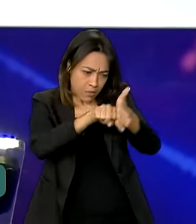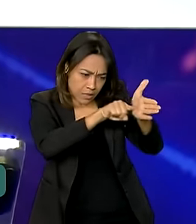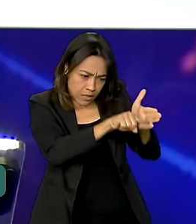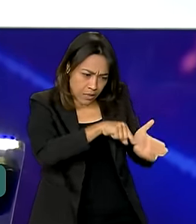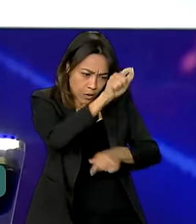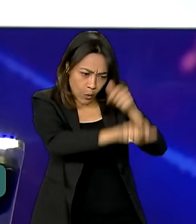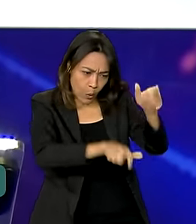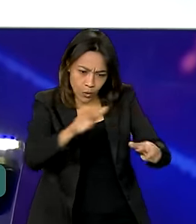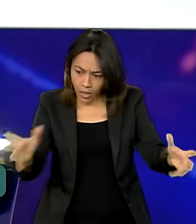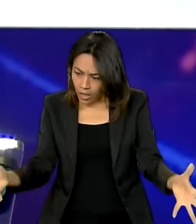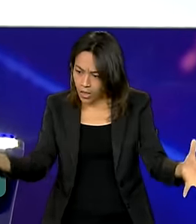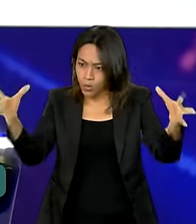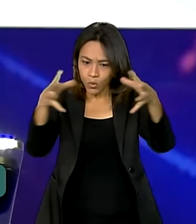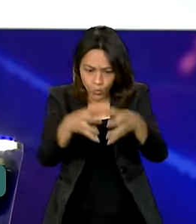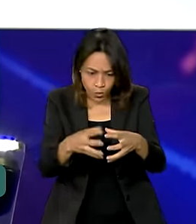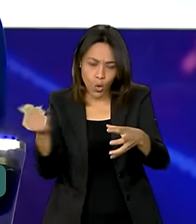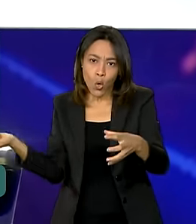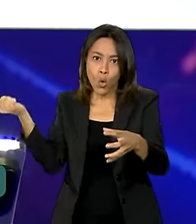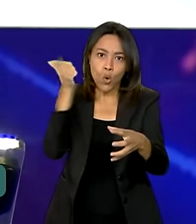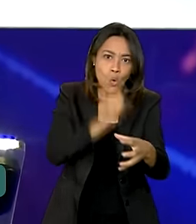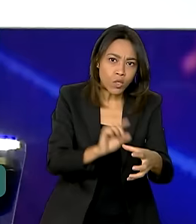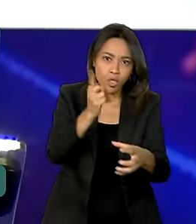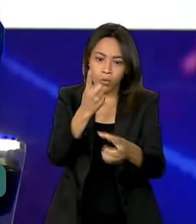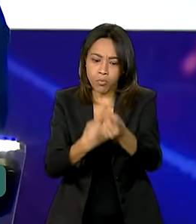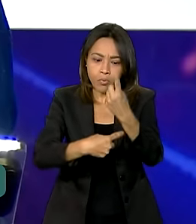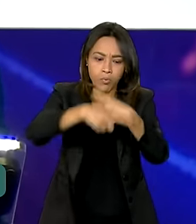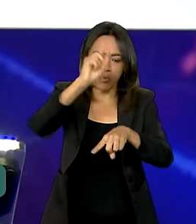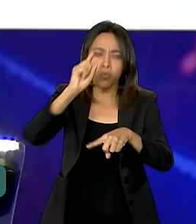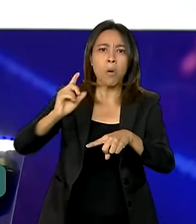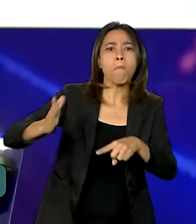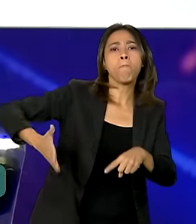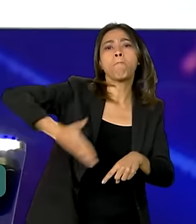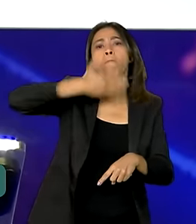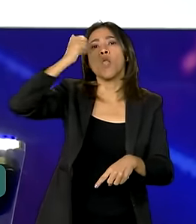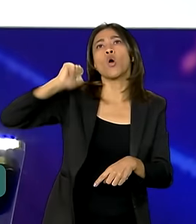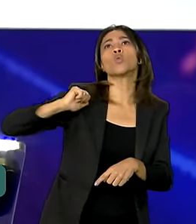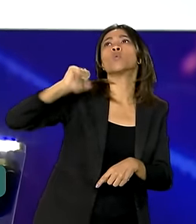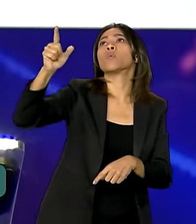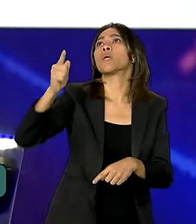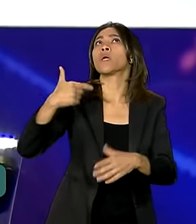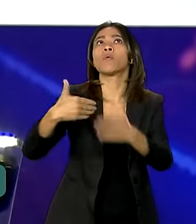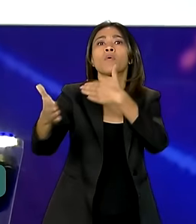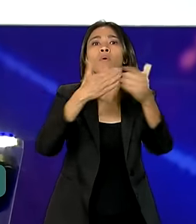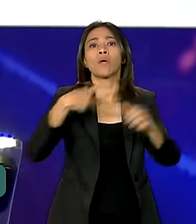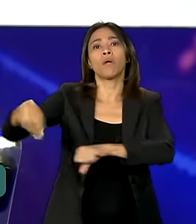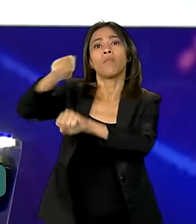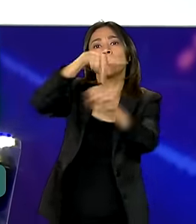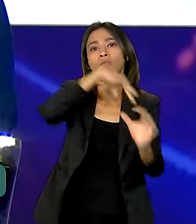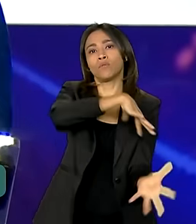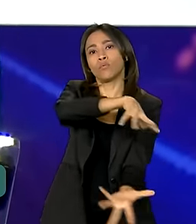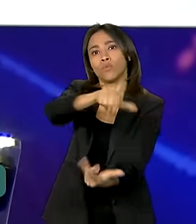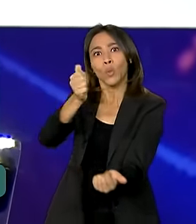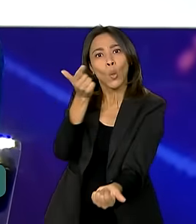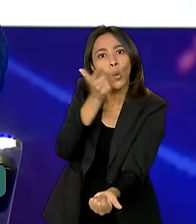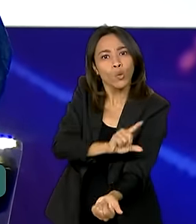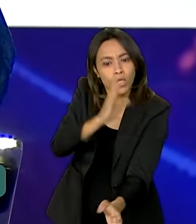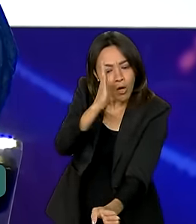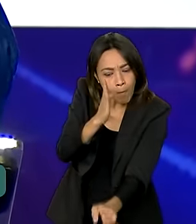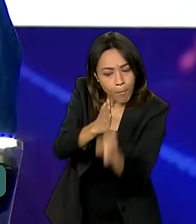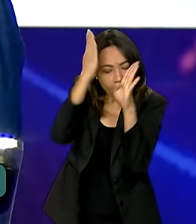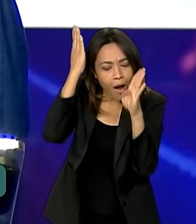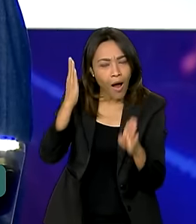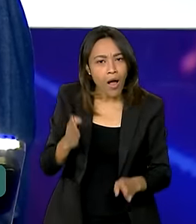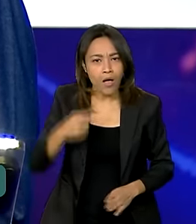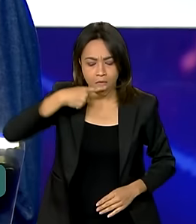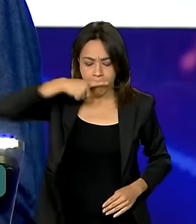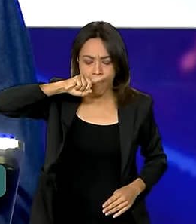o que nenhum país do mundo que pensa que é melhor do que nós, se deram. A gente consegue transformar aquele